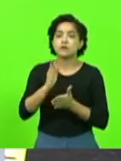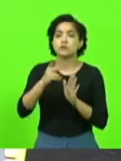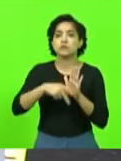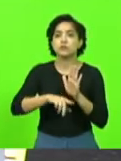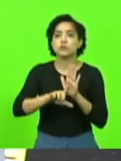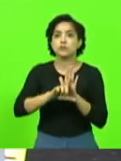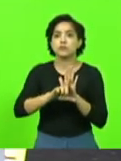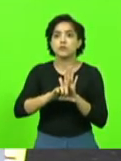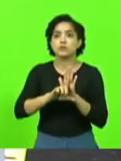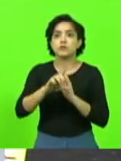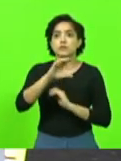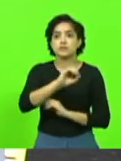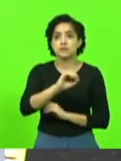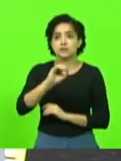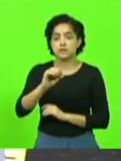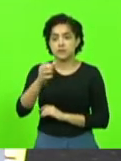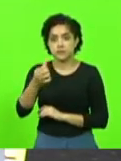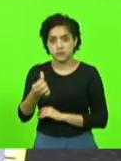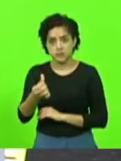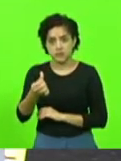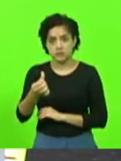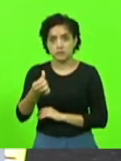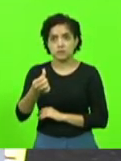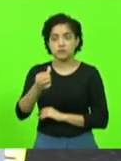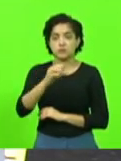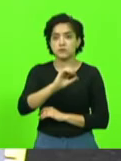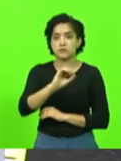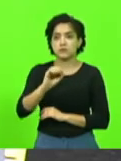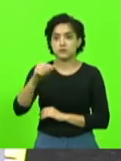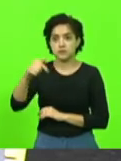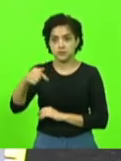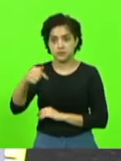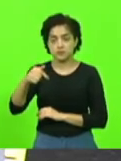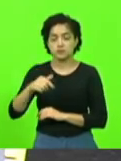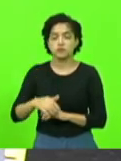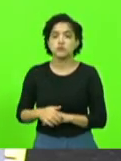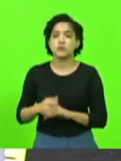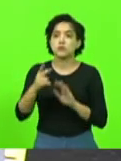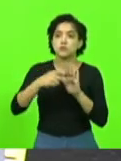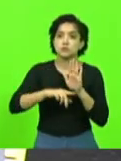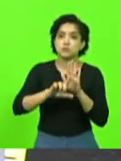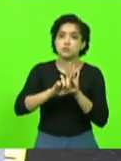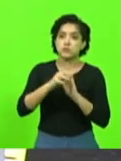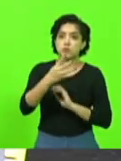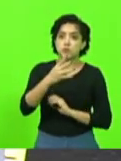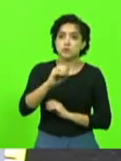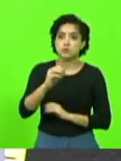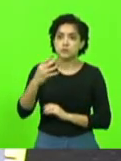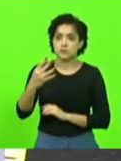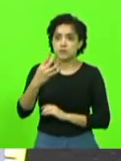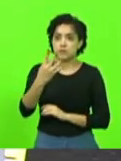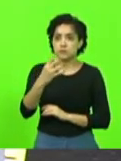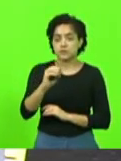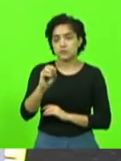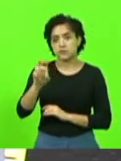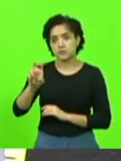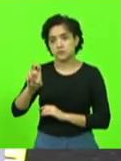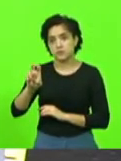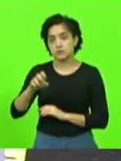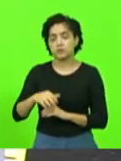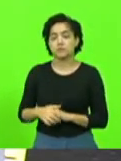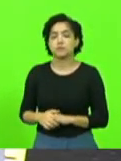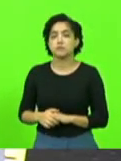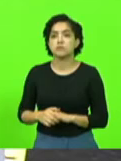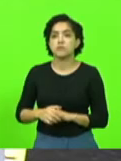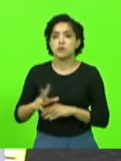legislativo nº 006-007-2021 e os projetos de lei 404 e 405-2021, este com